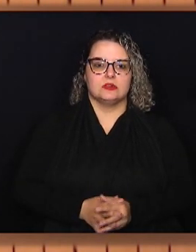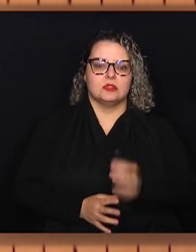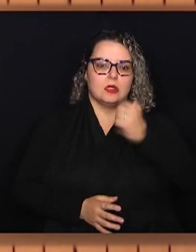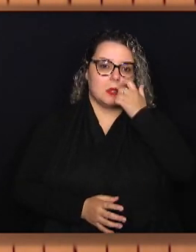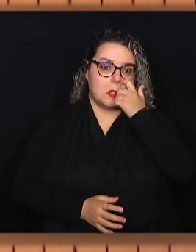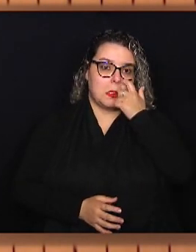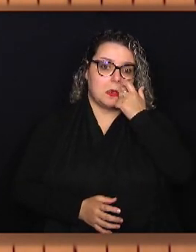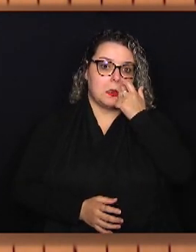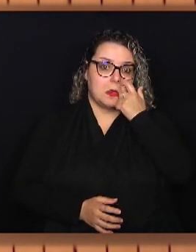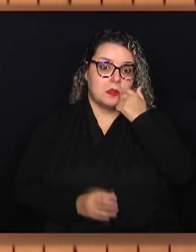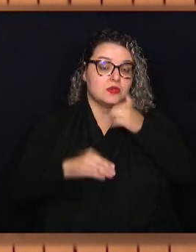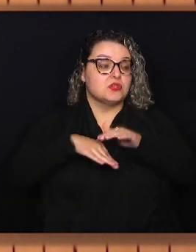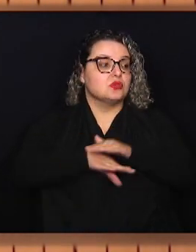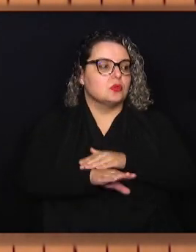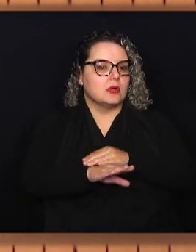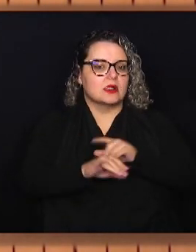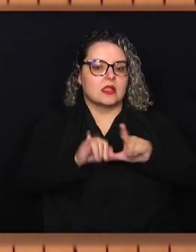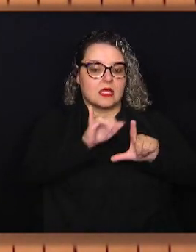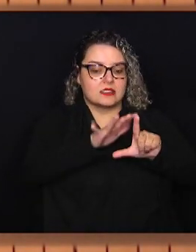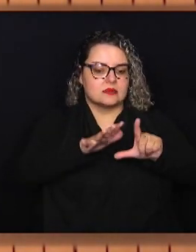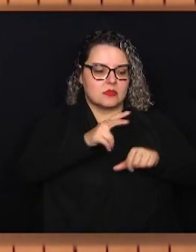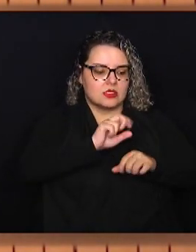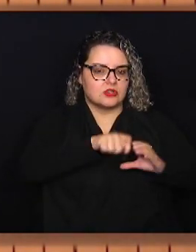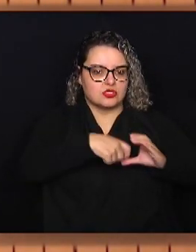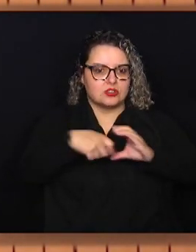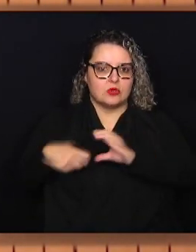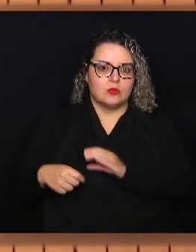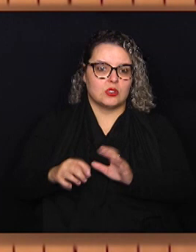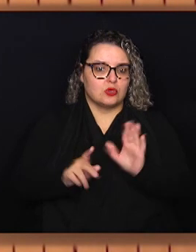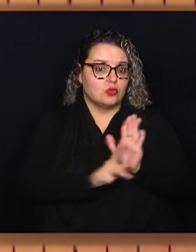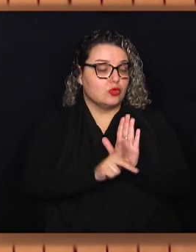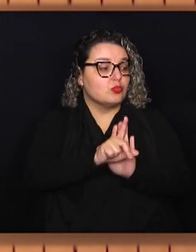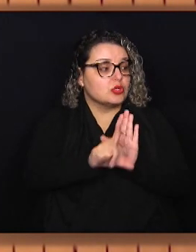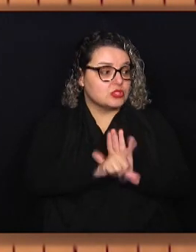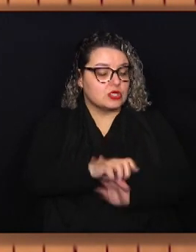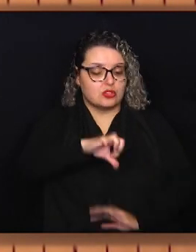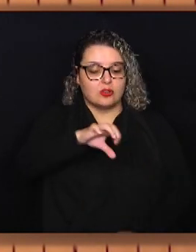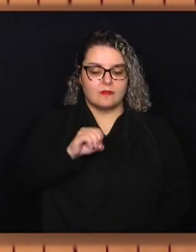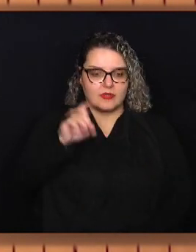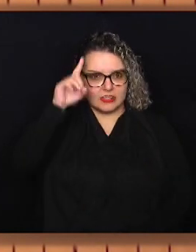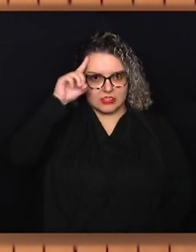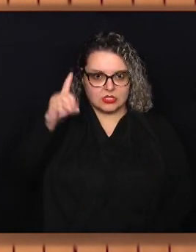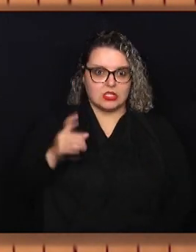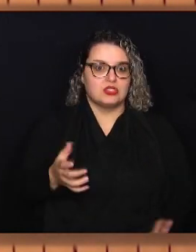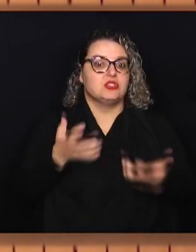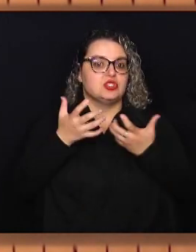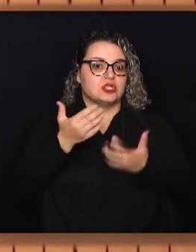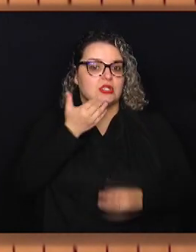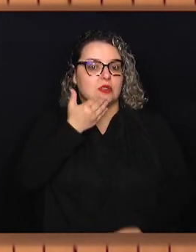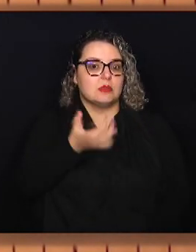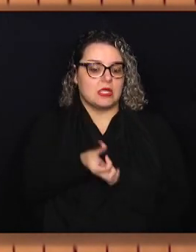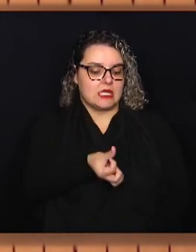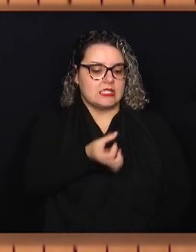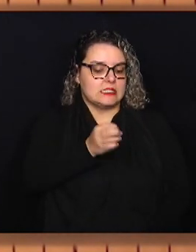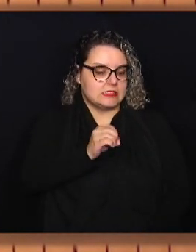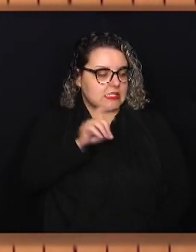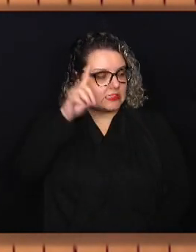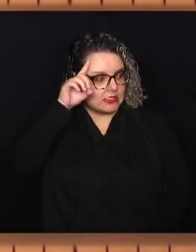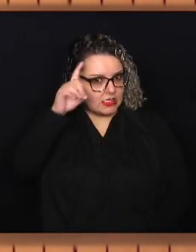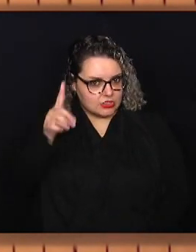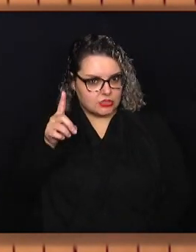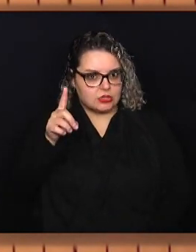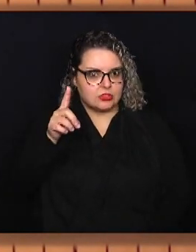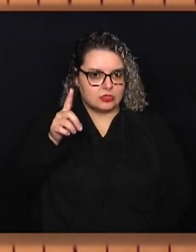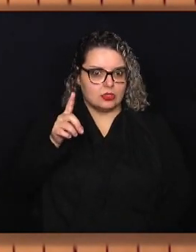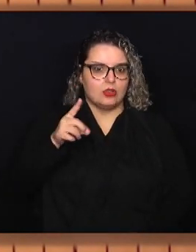câmeras, que parece-me que no projeto está 90 dias. E a gente gostaria ali de solicitar 60 dias, tendo em vista o